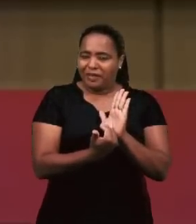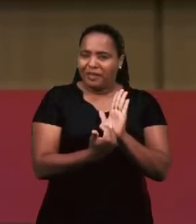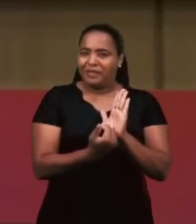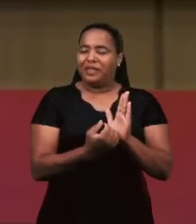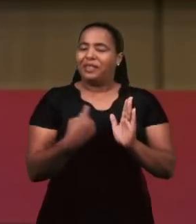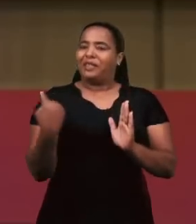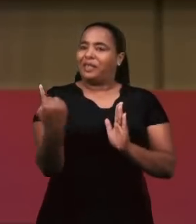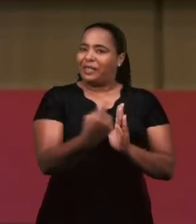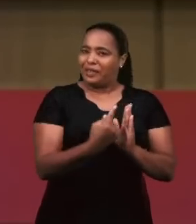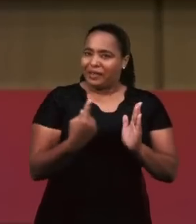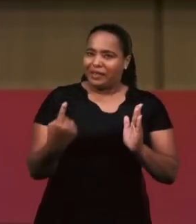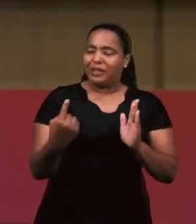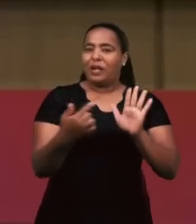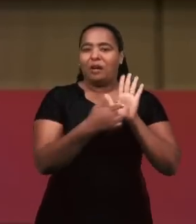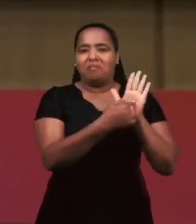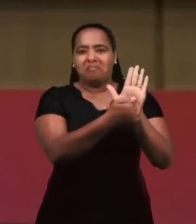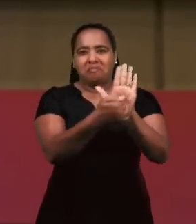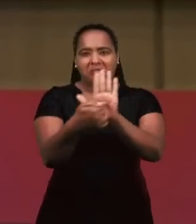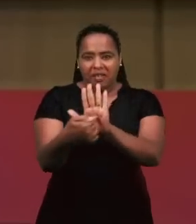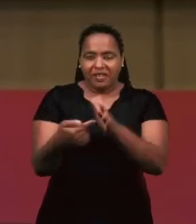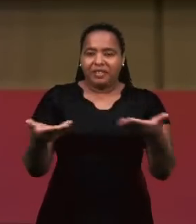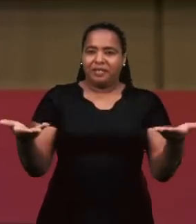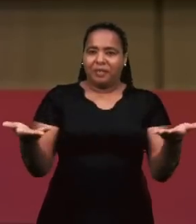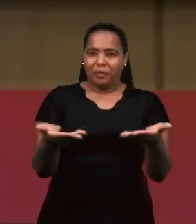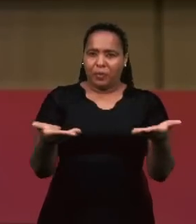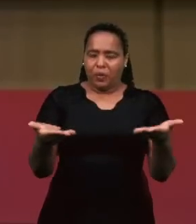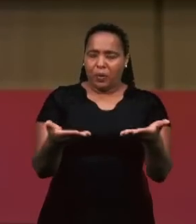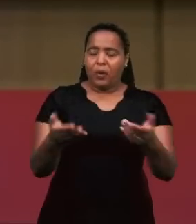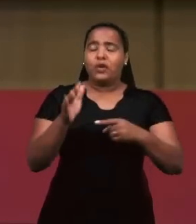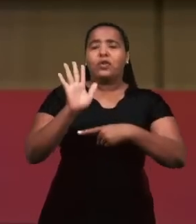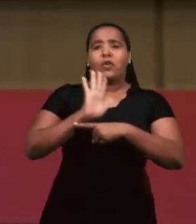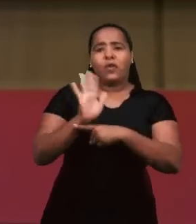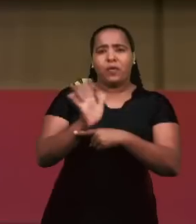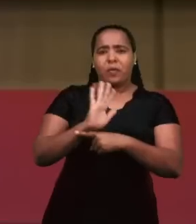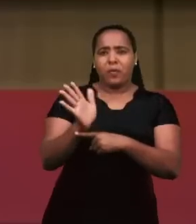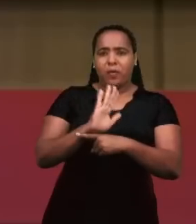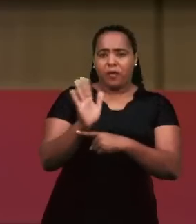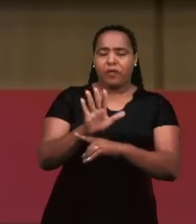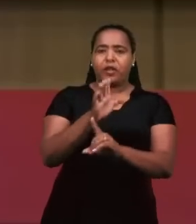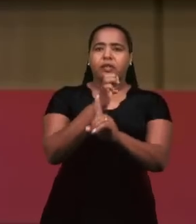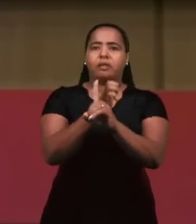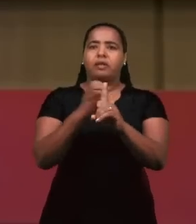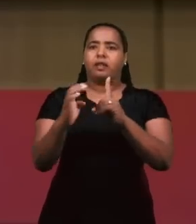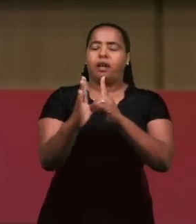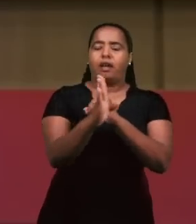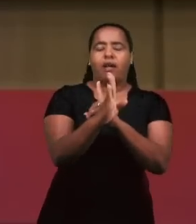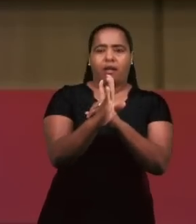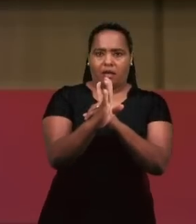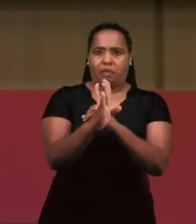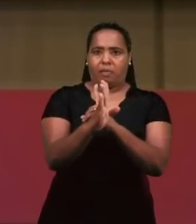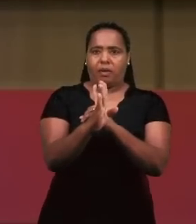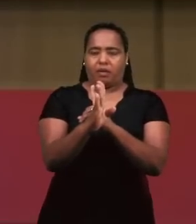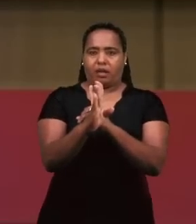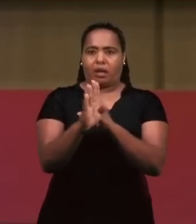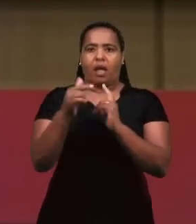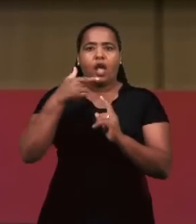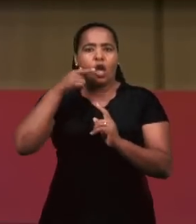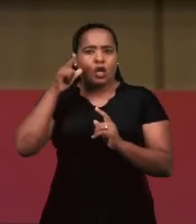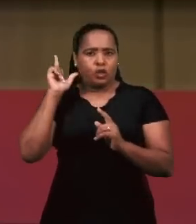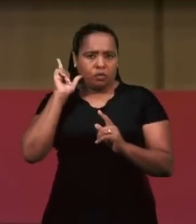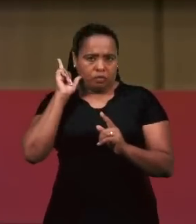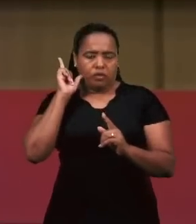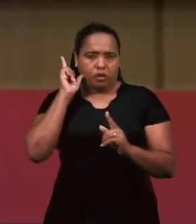nós apresentamos aqui os vídeos da nossa Escola Bíblica Dominical de ontem que